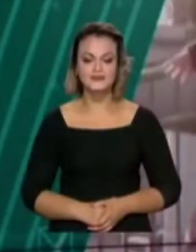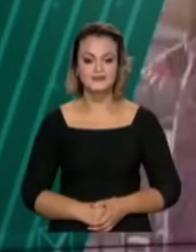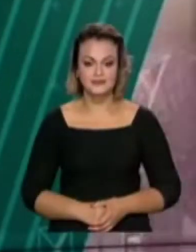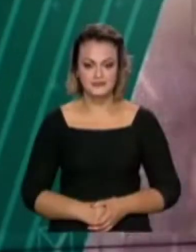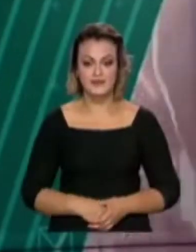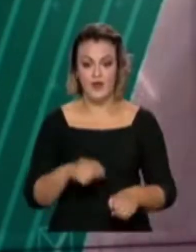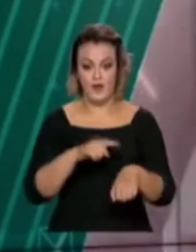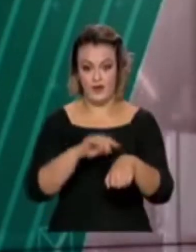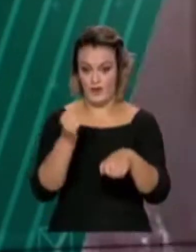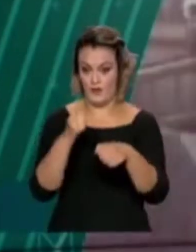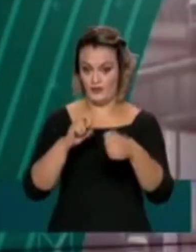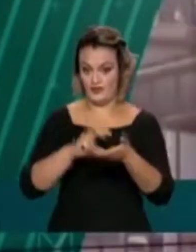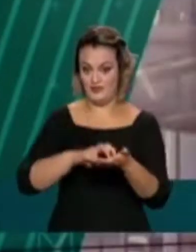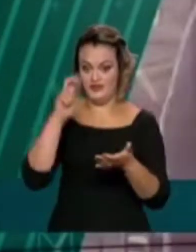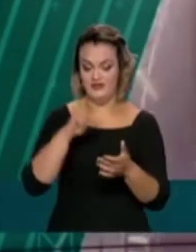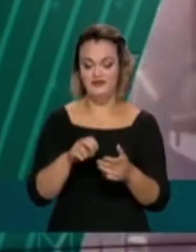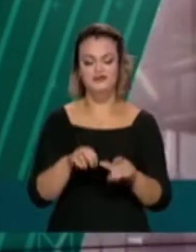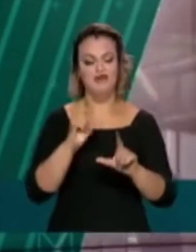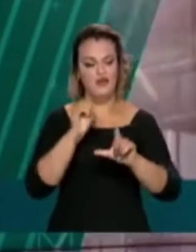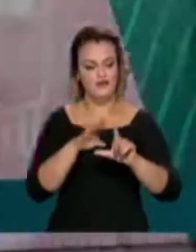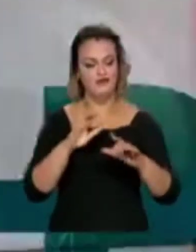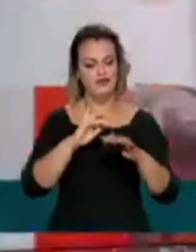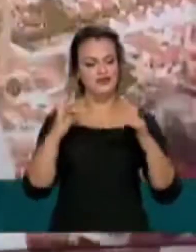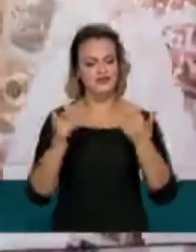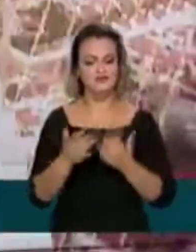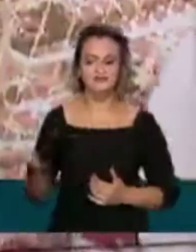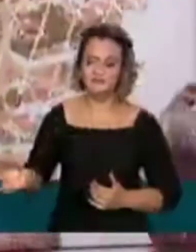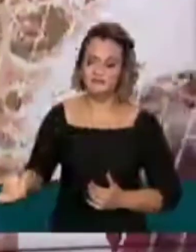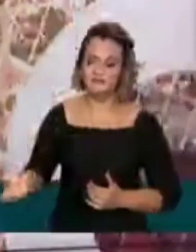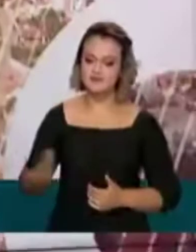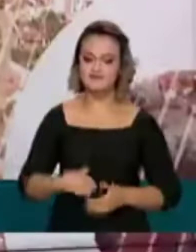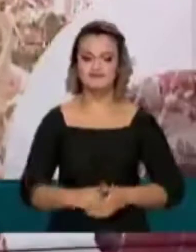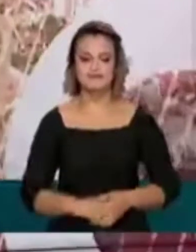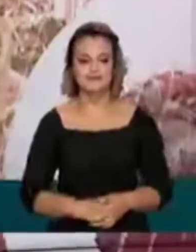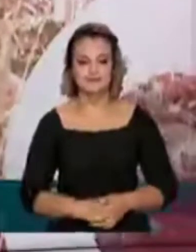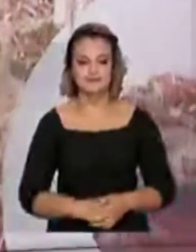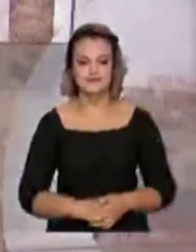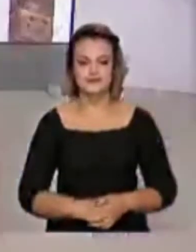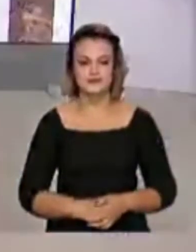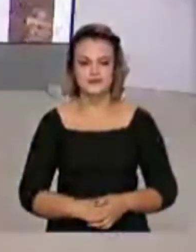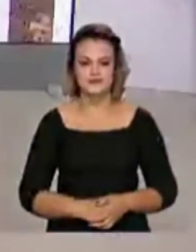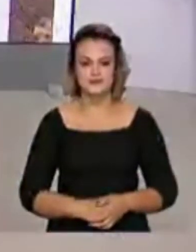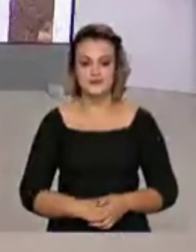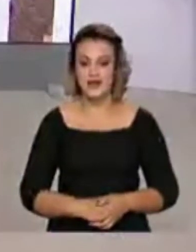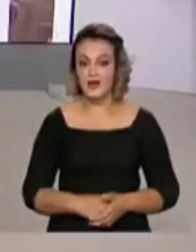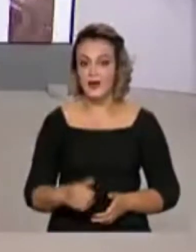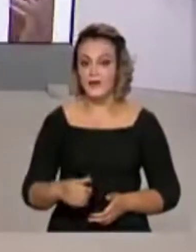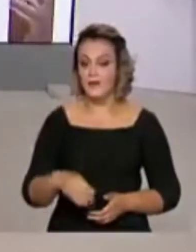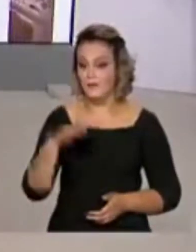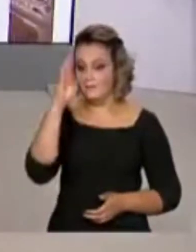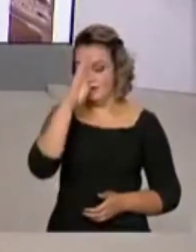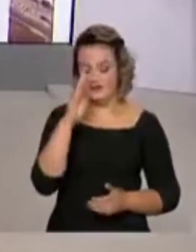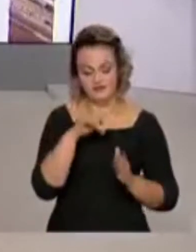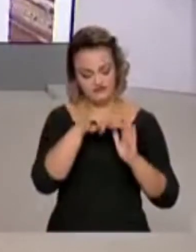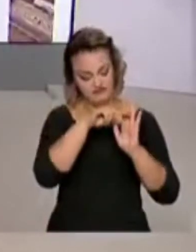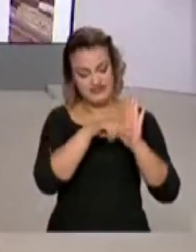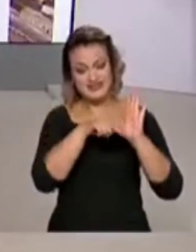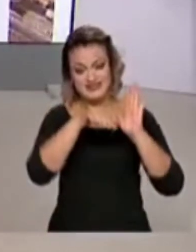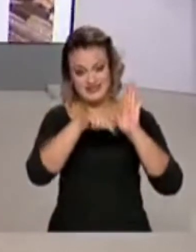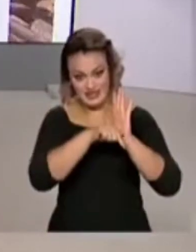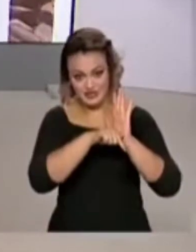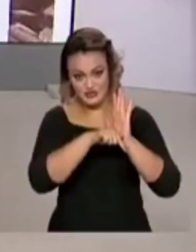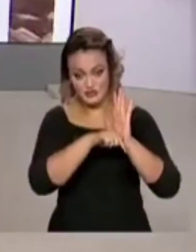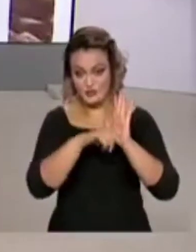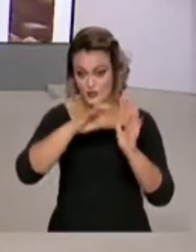São 8 horas da manhã, nós estamos ao vivo também pelas redes sociais. O Brasil ocupa a sétima posição